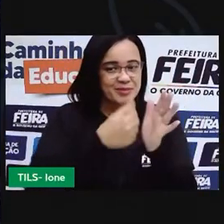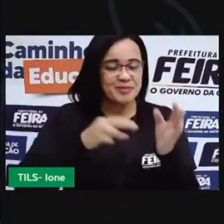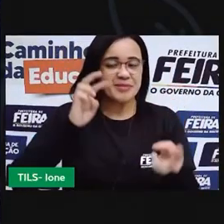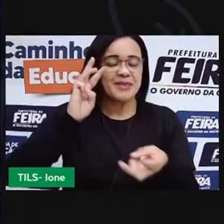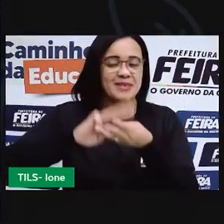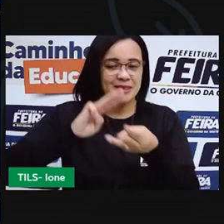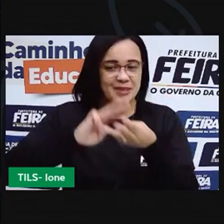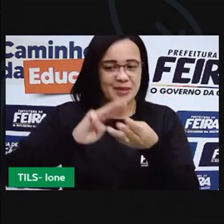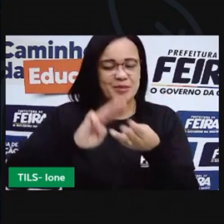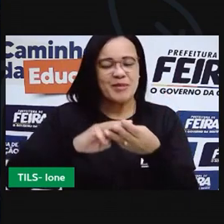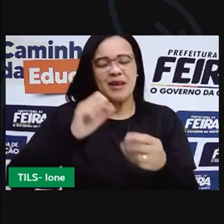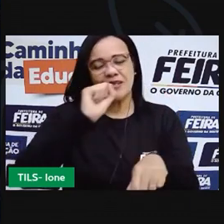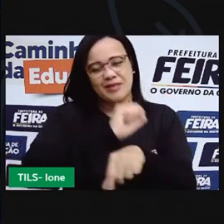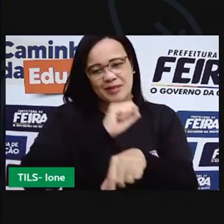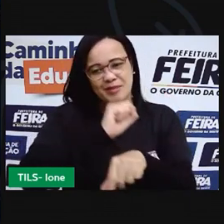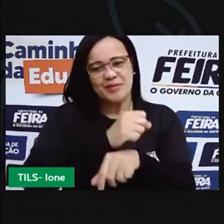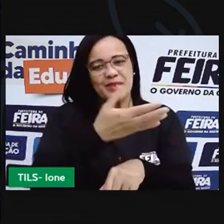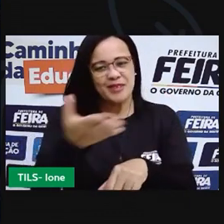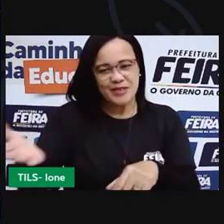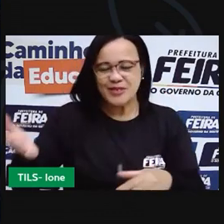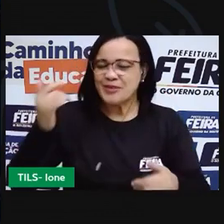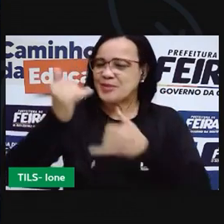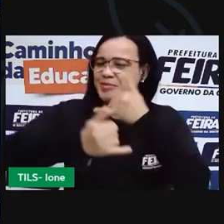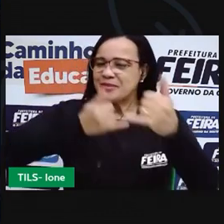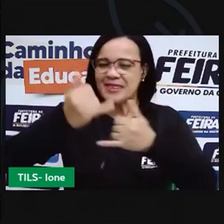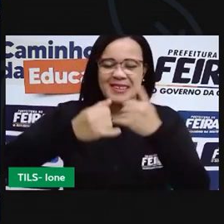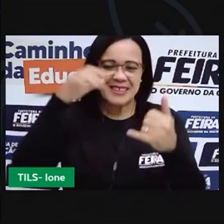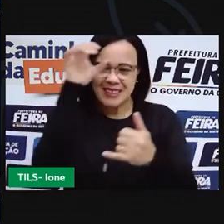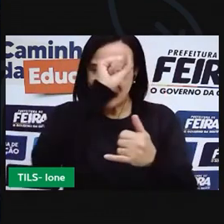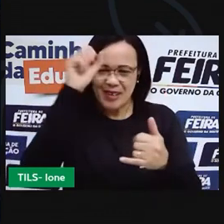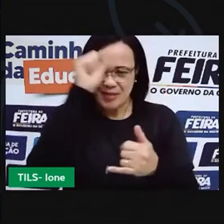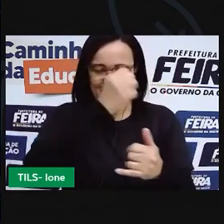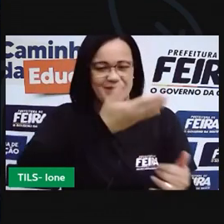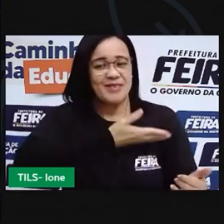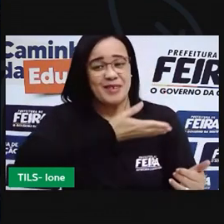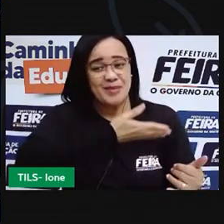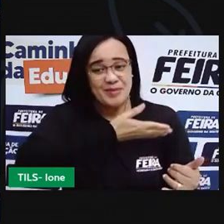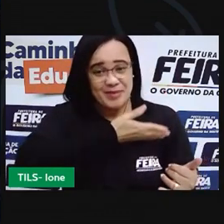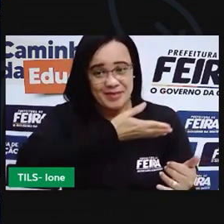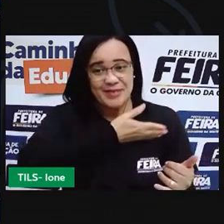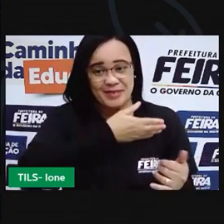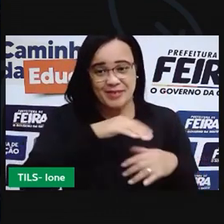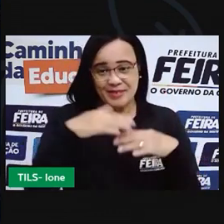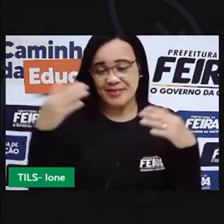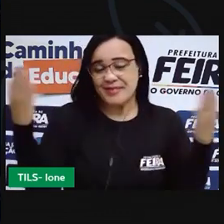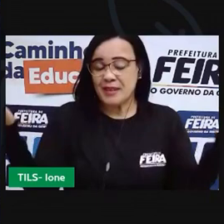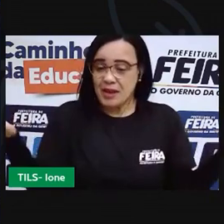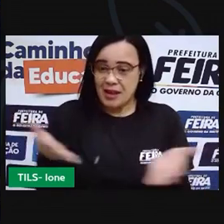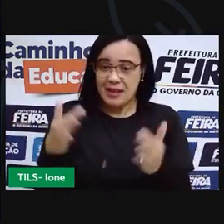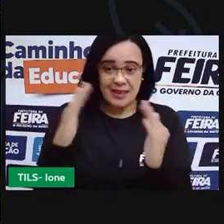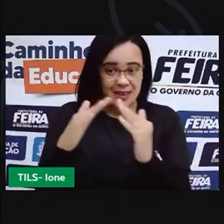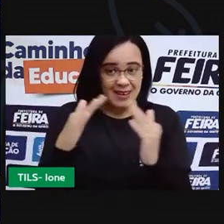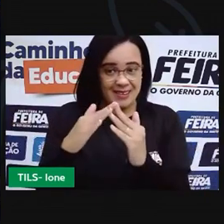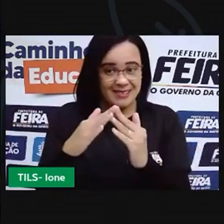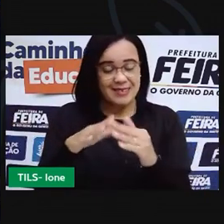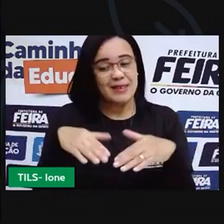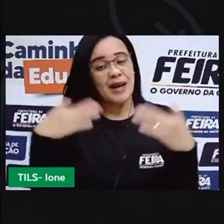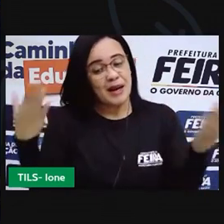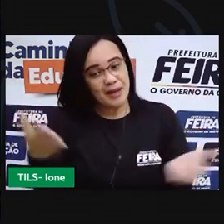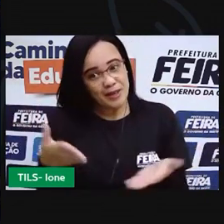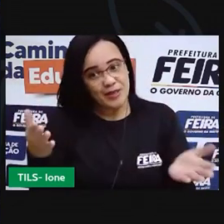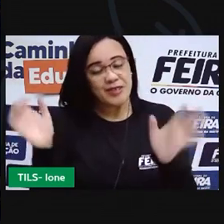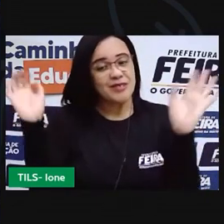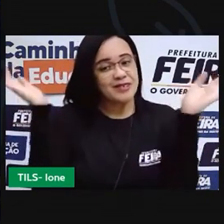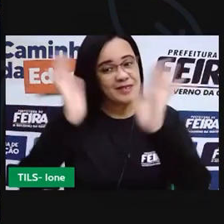brincando e aprendendo com seus colegas tá certo? agora a gente vai se despedindo nos vemos na próxima aula